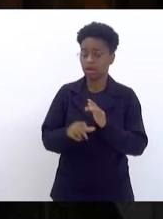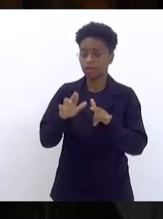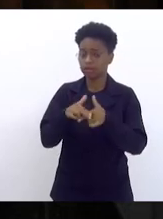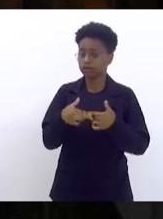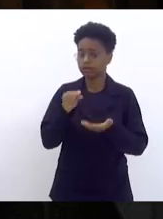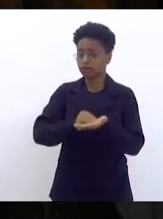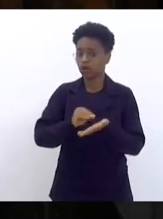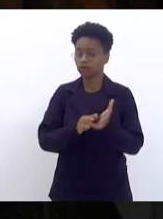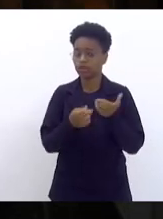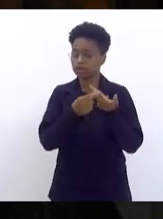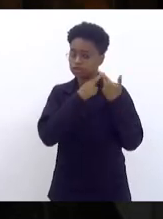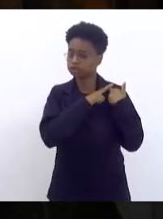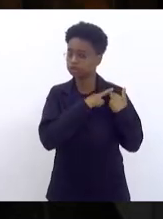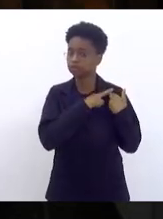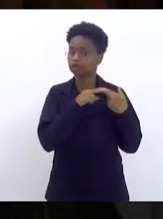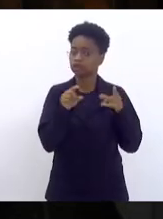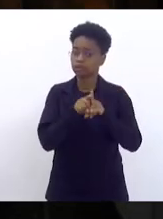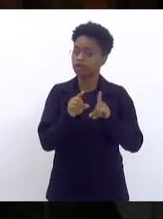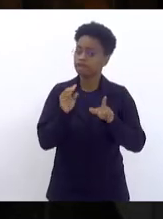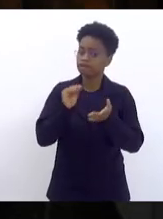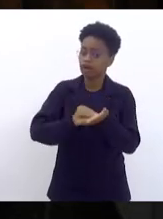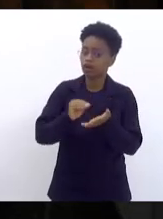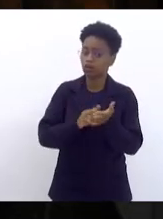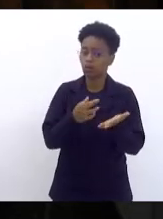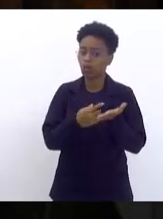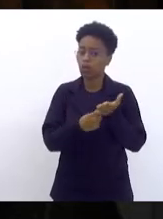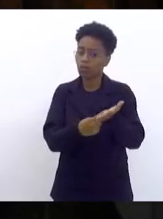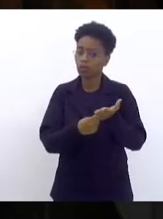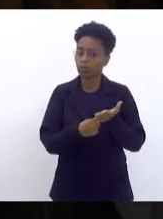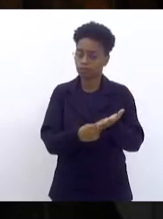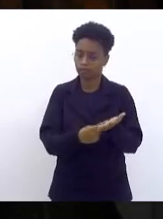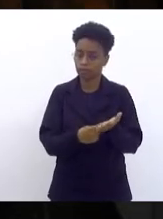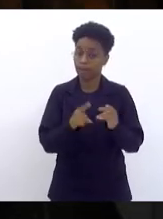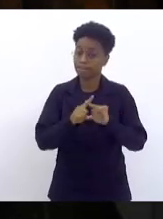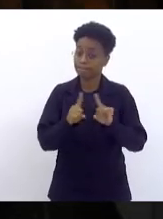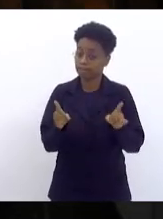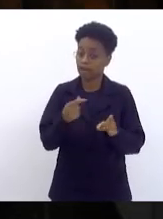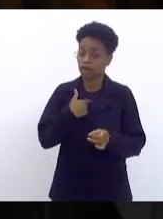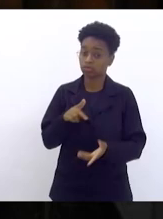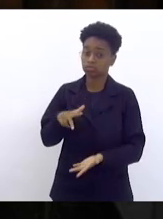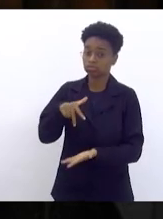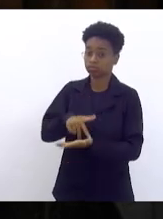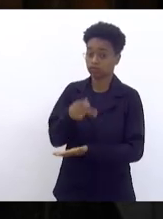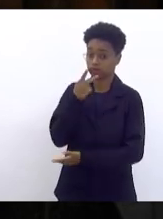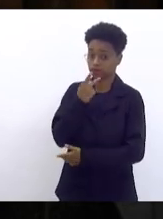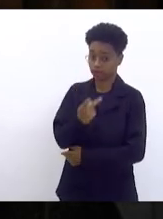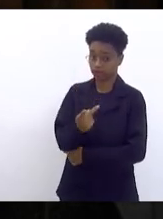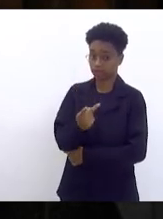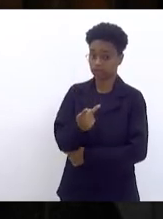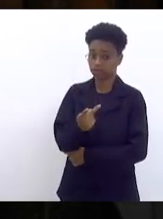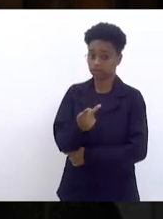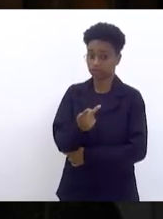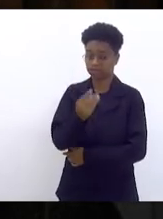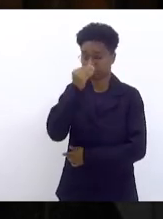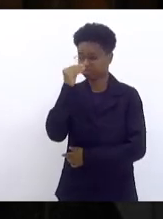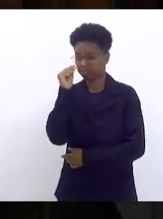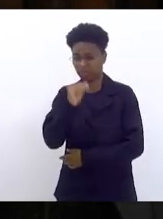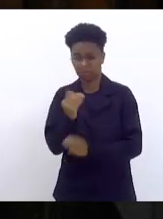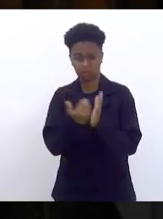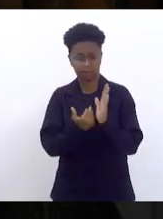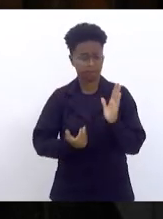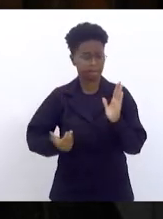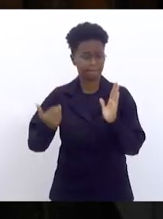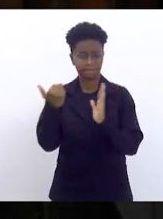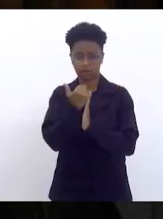irresponsabilidade e falta de compromisso, mas eu venho aqui afirmar que o descaso é tão grande